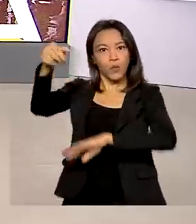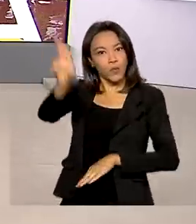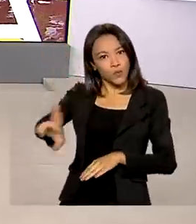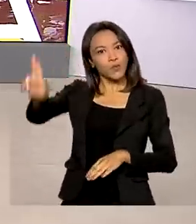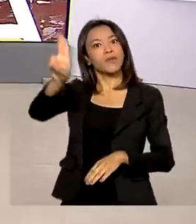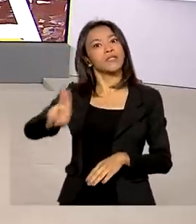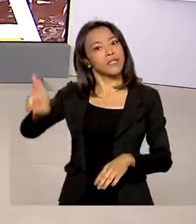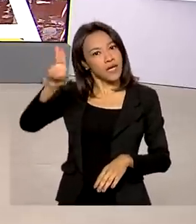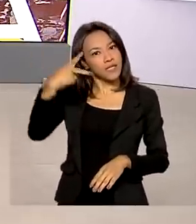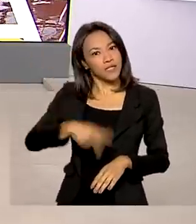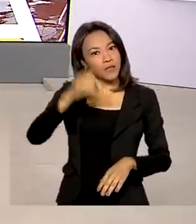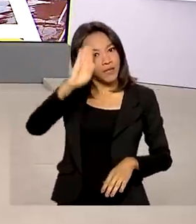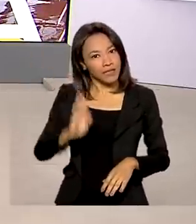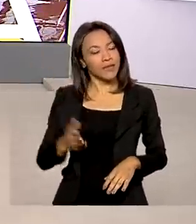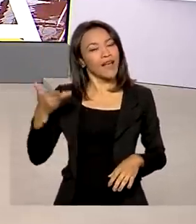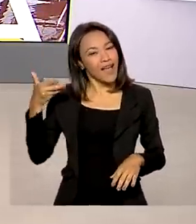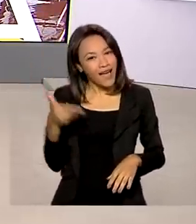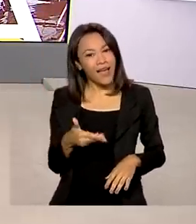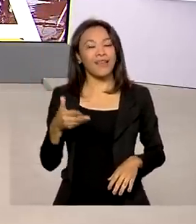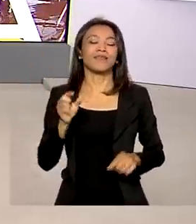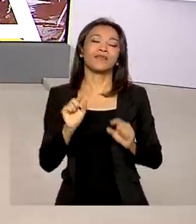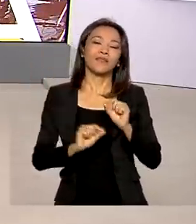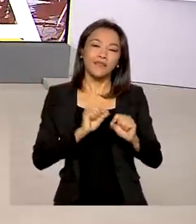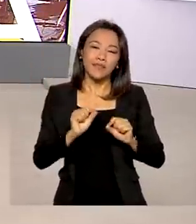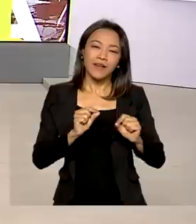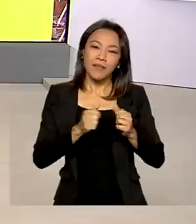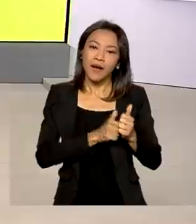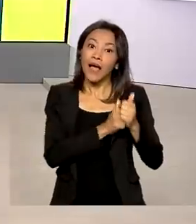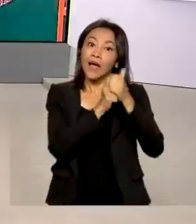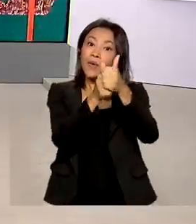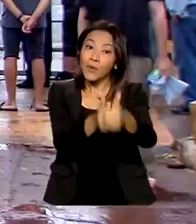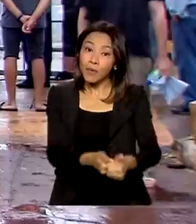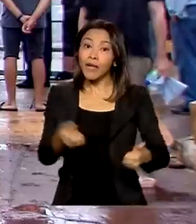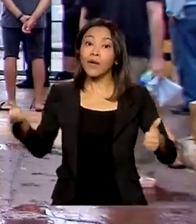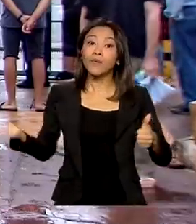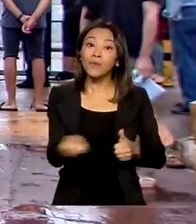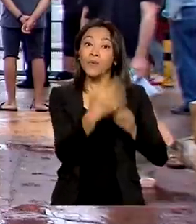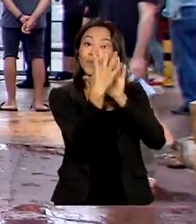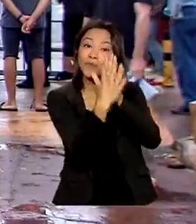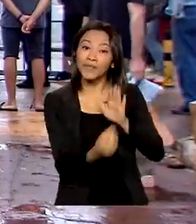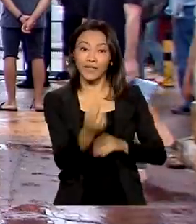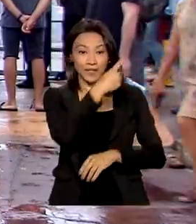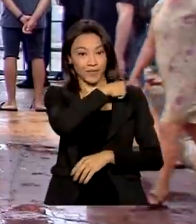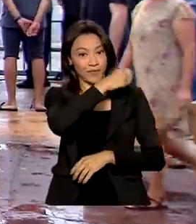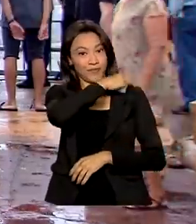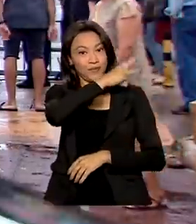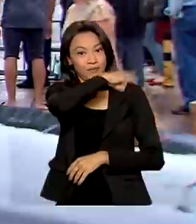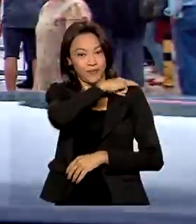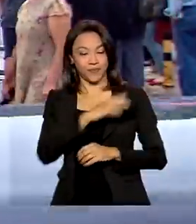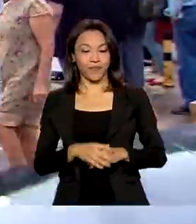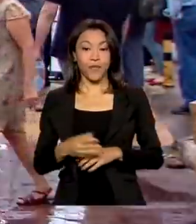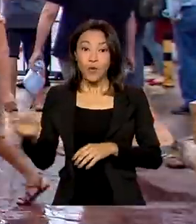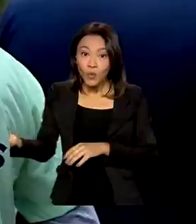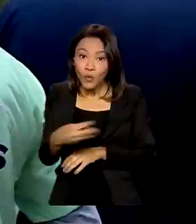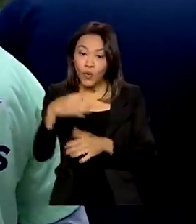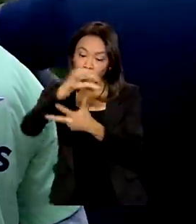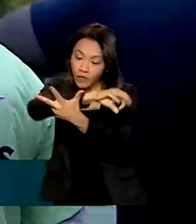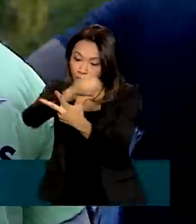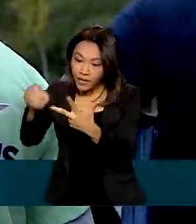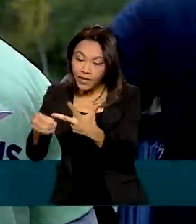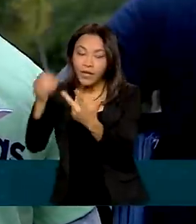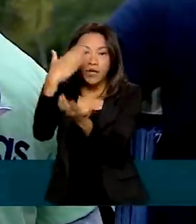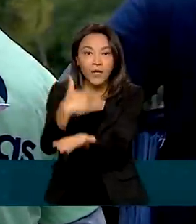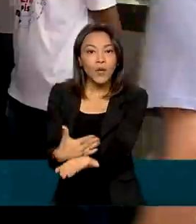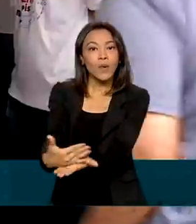superior no país, foram feitas para acompanhar o novo ensino médio. O novo Enem passa a valer a partir de